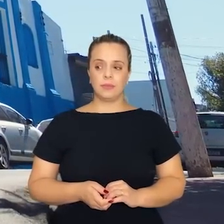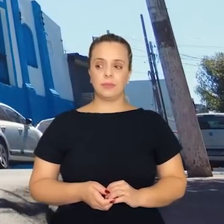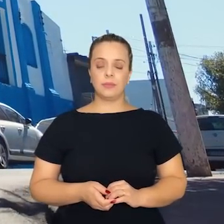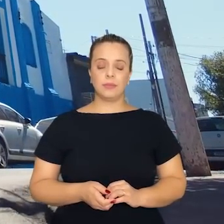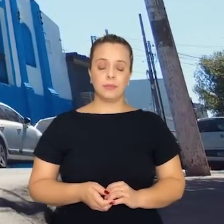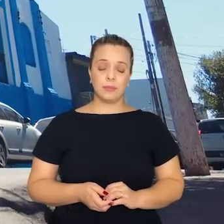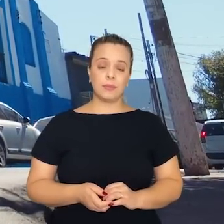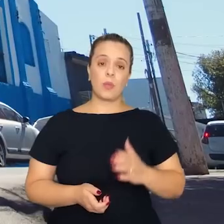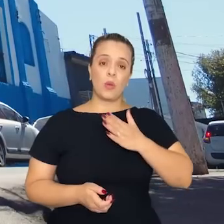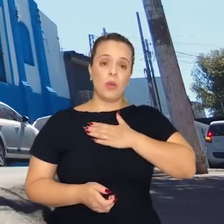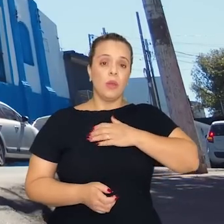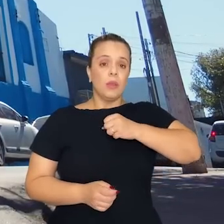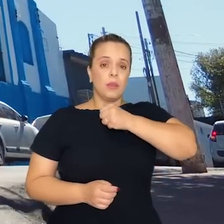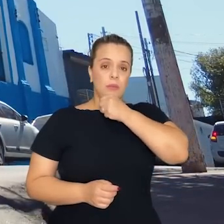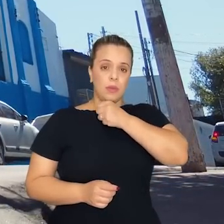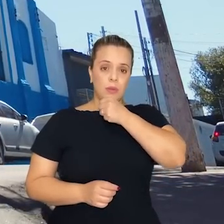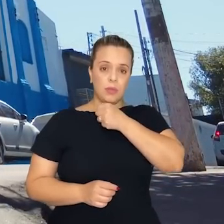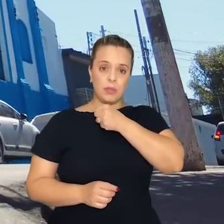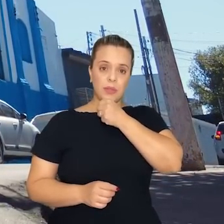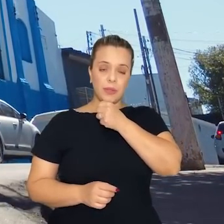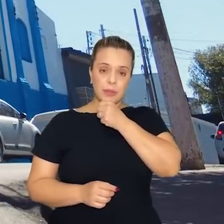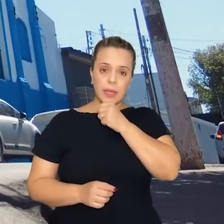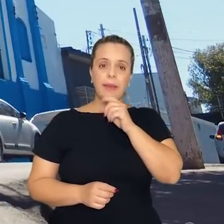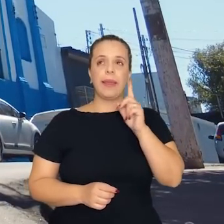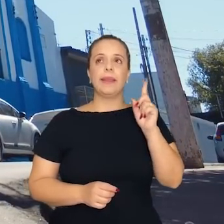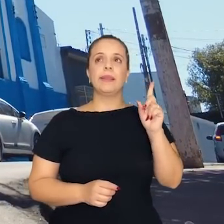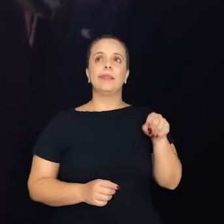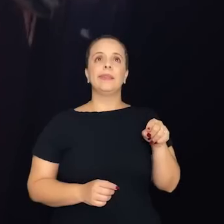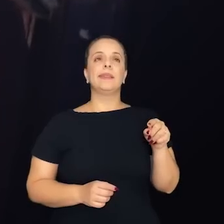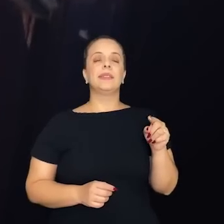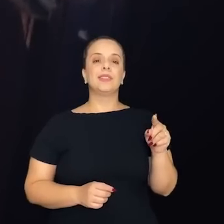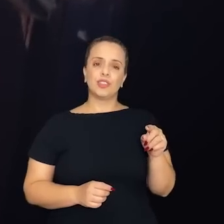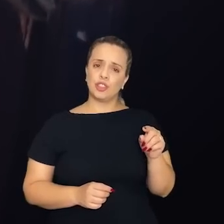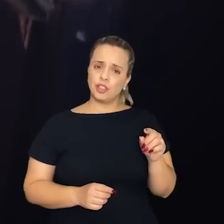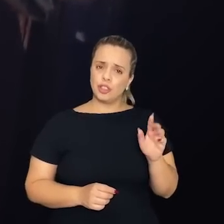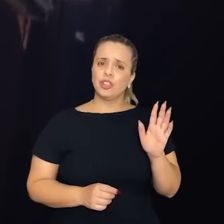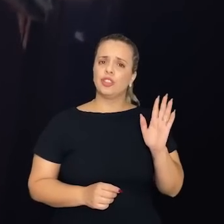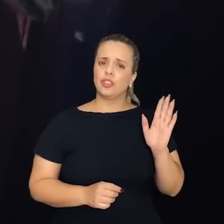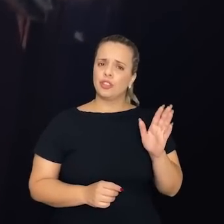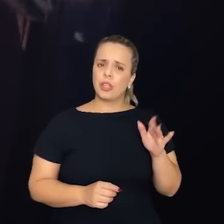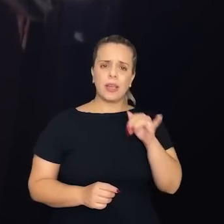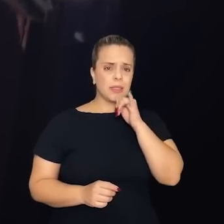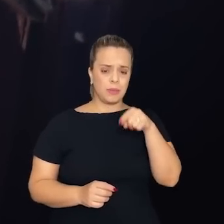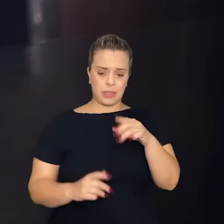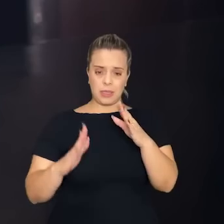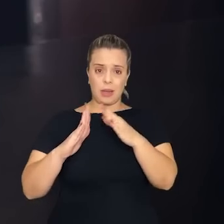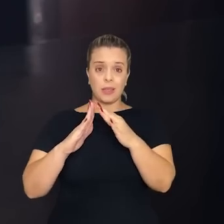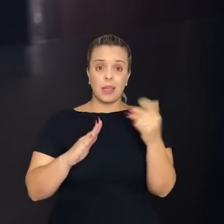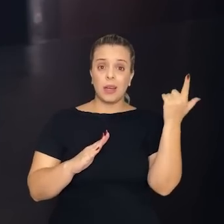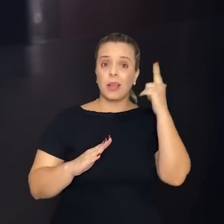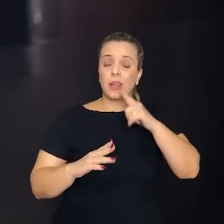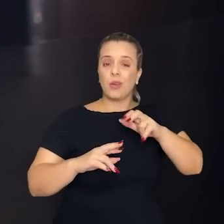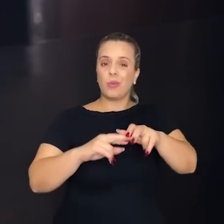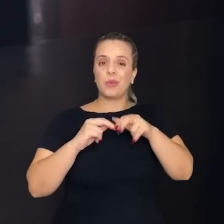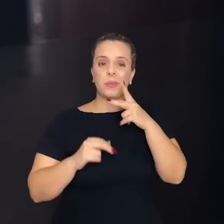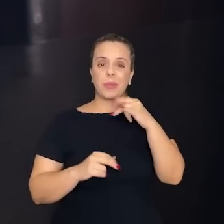O meu avô, ele já recebeu essa casa em herança, e essa